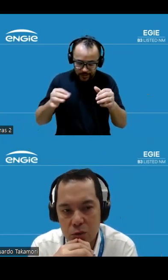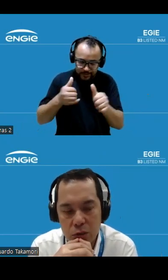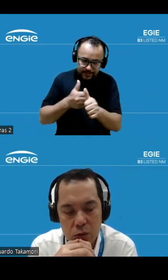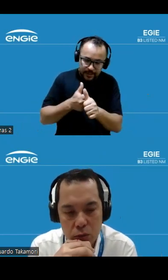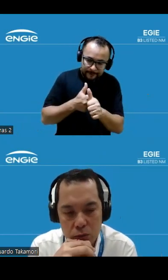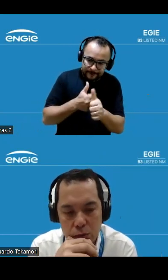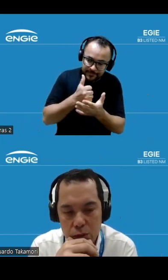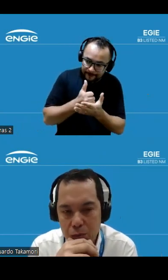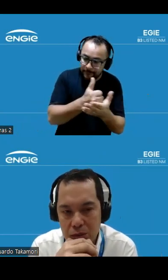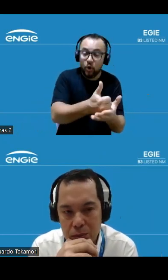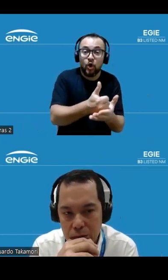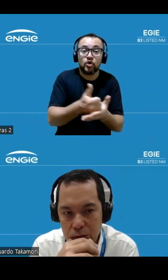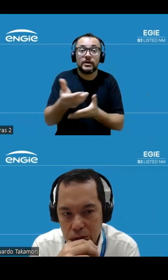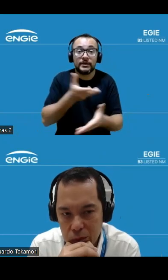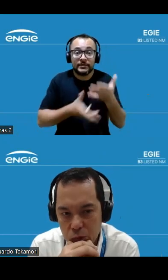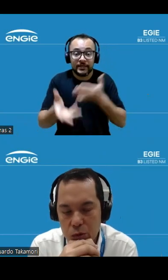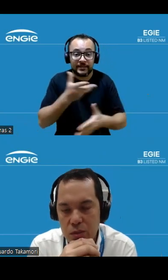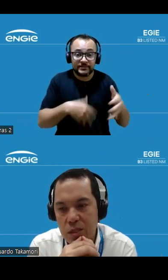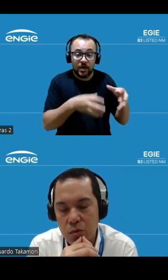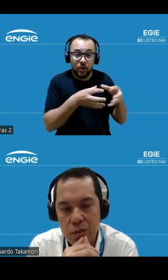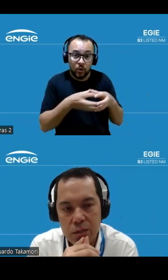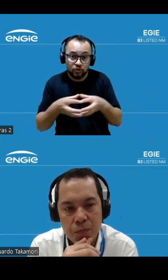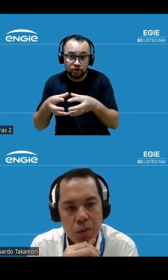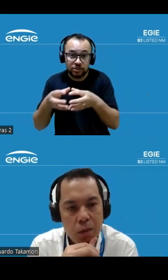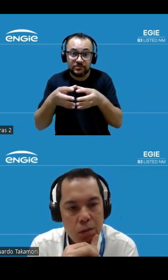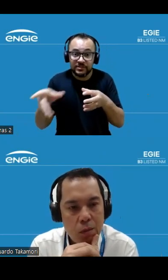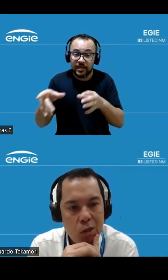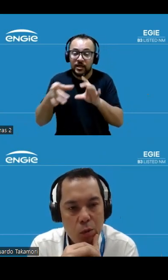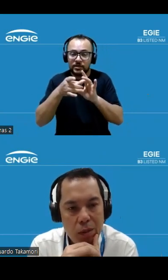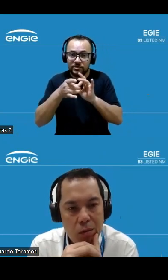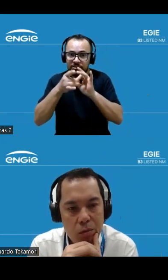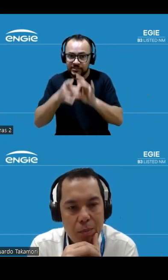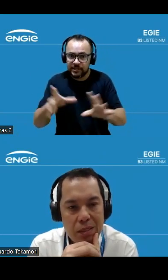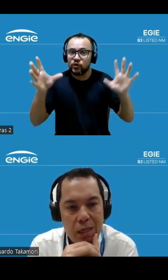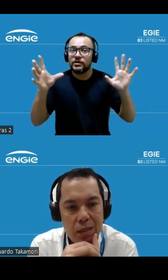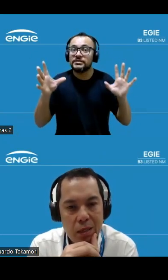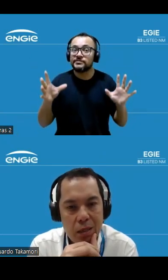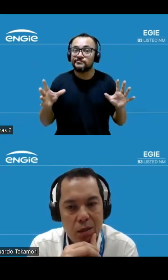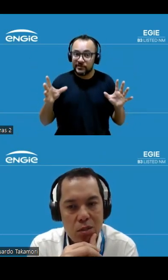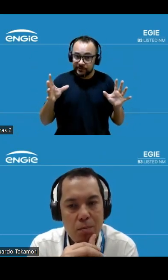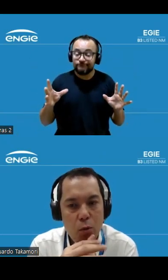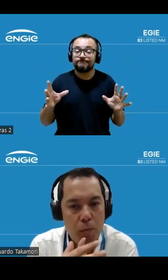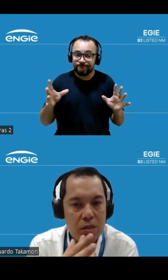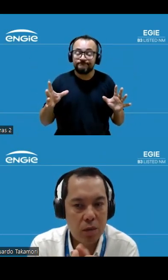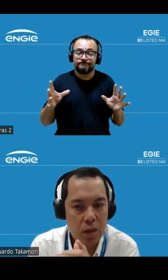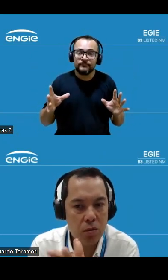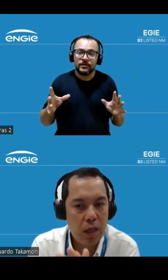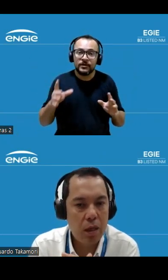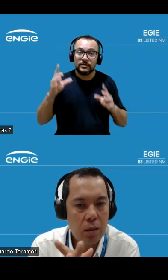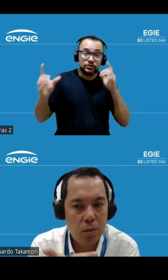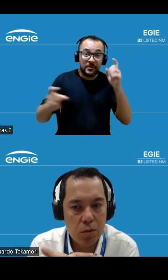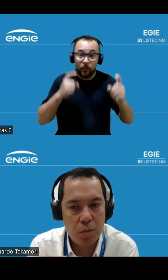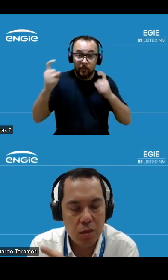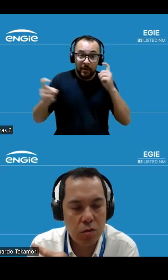interações com os times dos órgãos licenciadores então até o momento apesar da nossa preocupação e